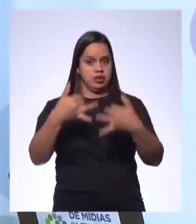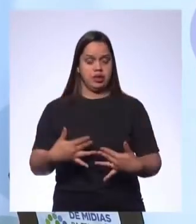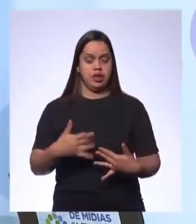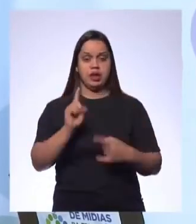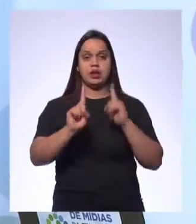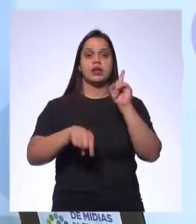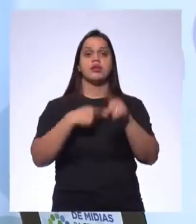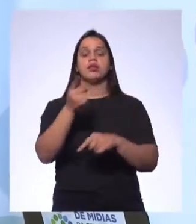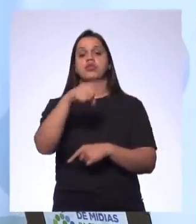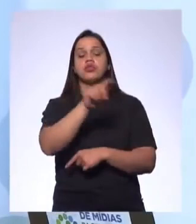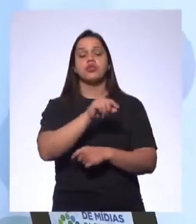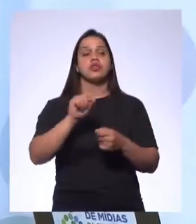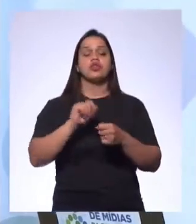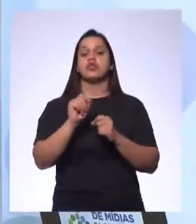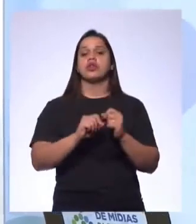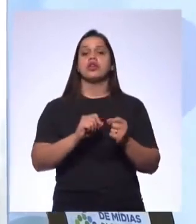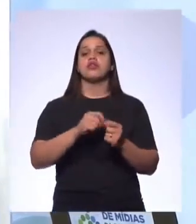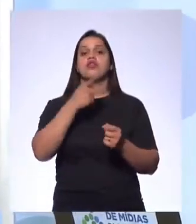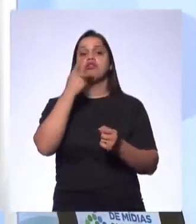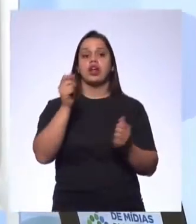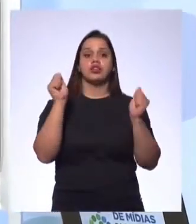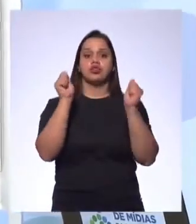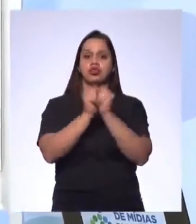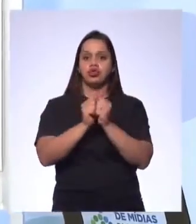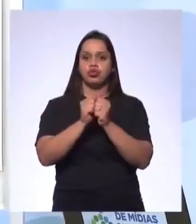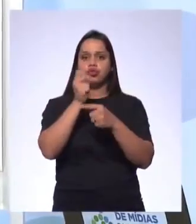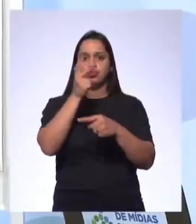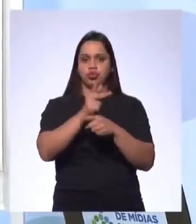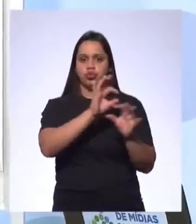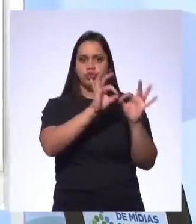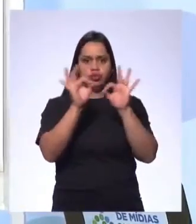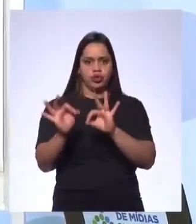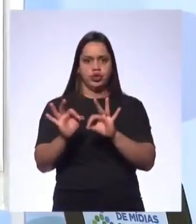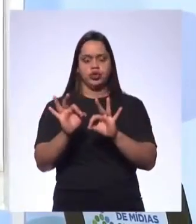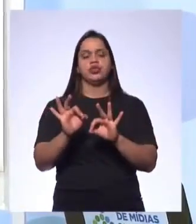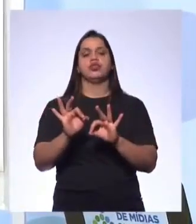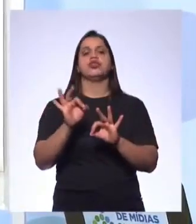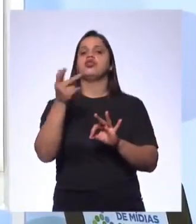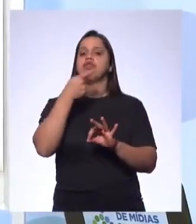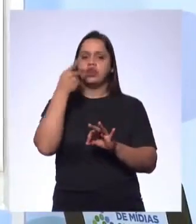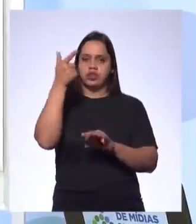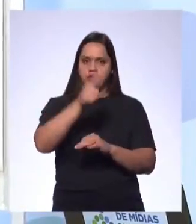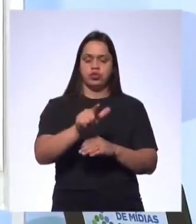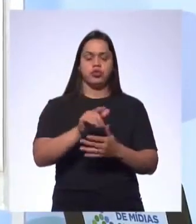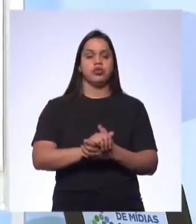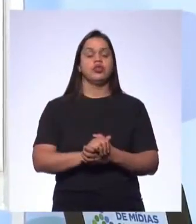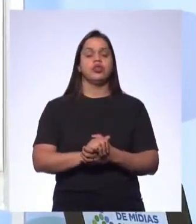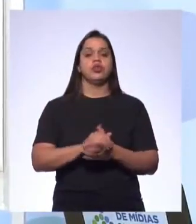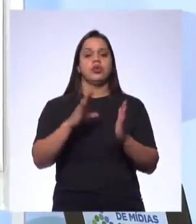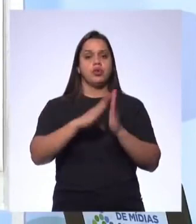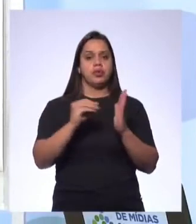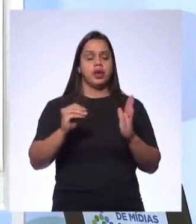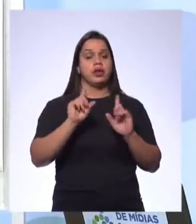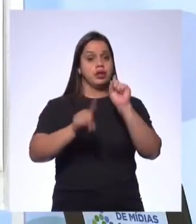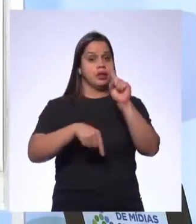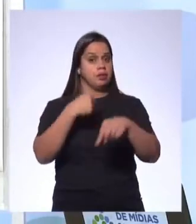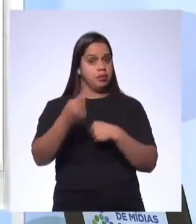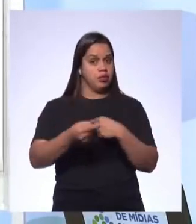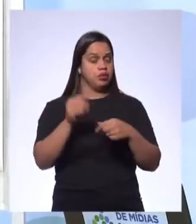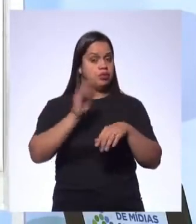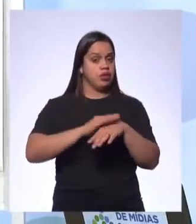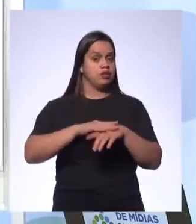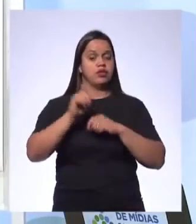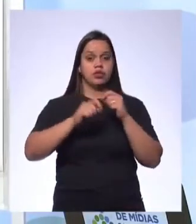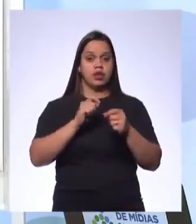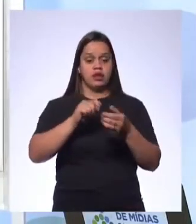e vocês vão repetir conforme está passando ali no vídeo. E depois do vídeo, o que vocês vão fazer? Vocês vão